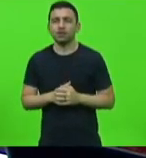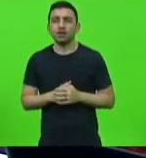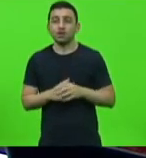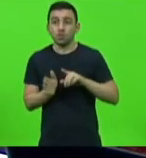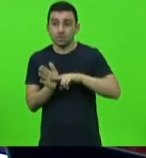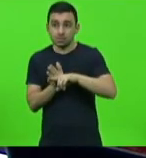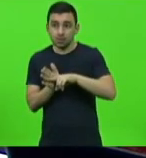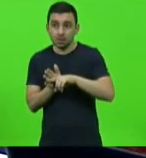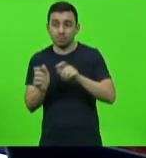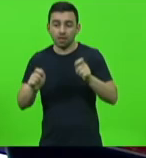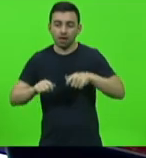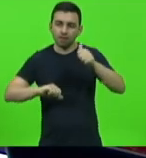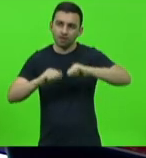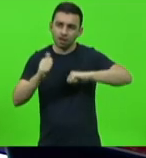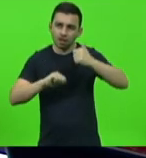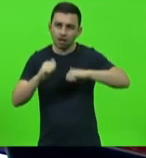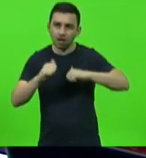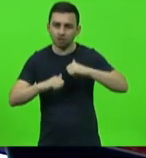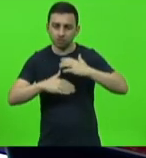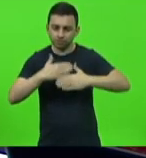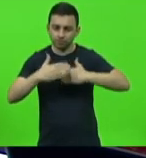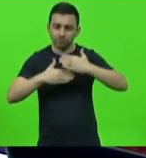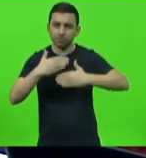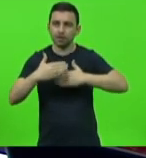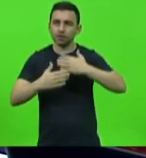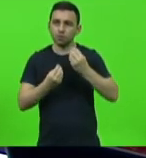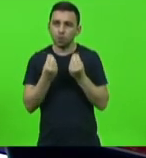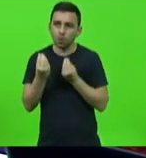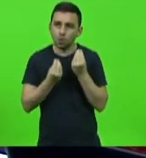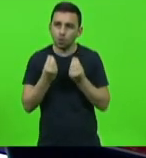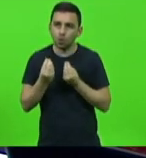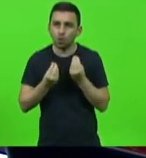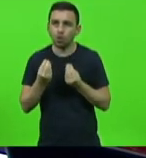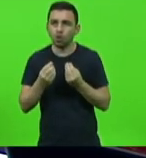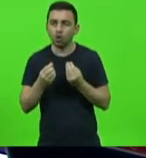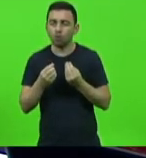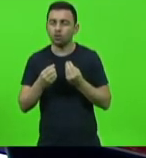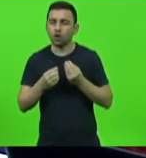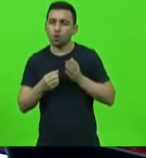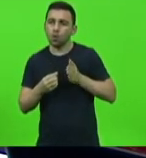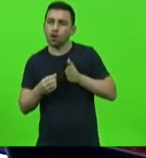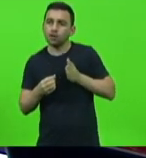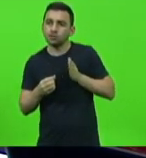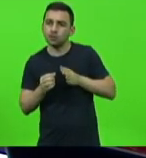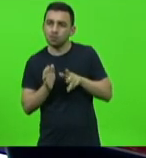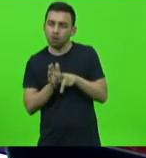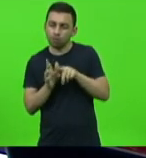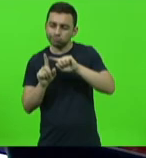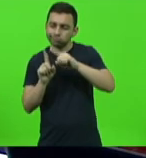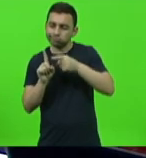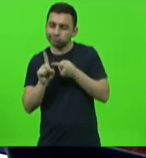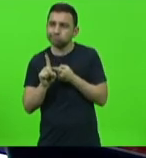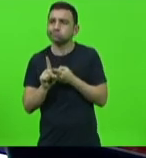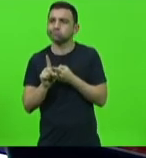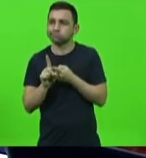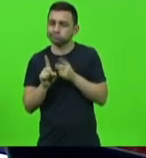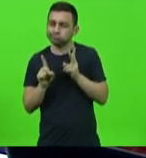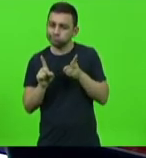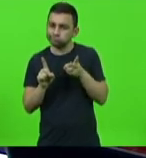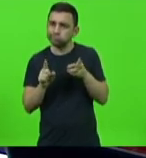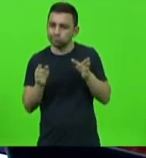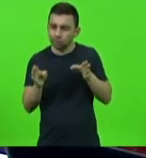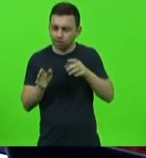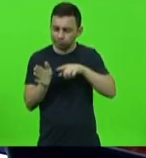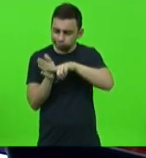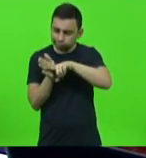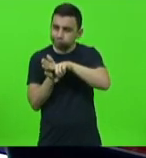avaliar o desenvolvimento a função e a anatomia do coração ainda durante a gravidez permitindo